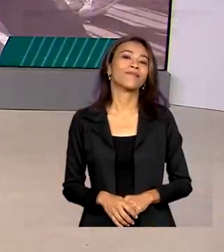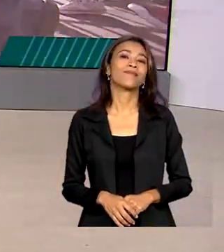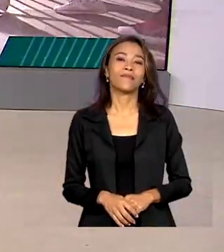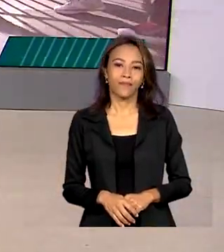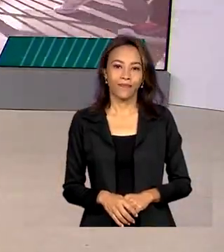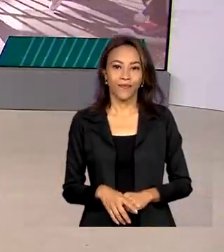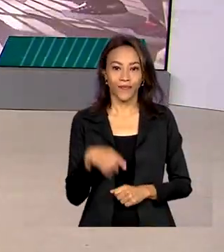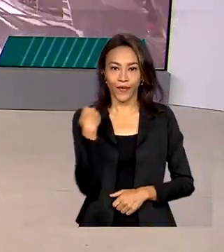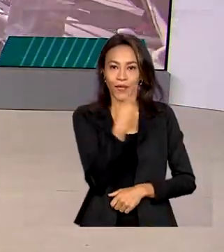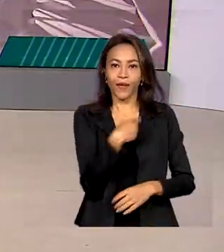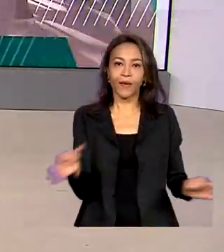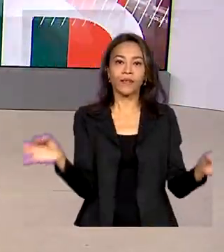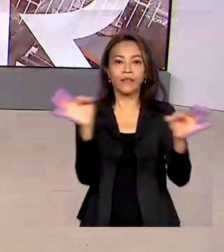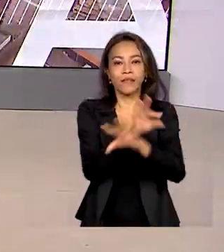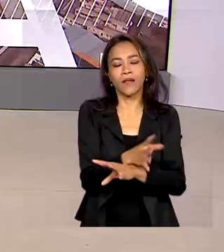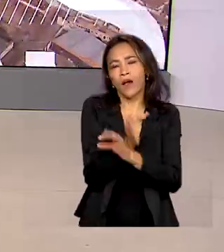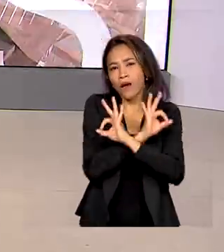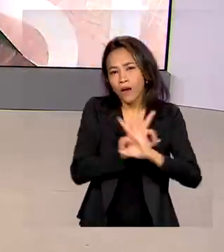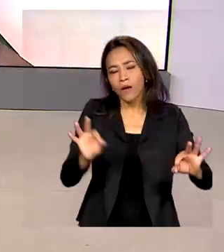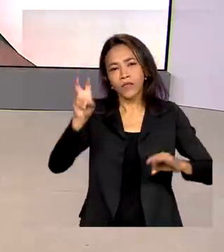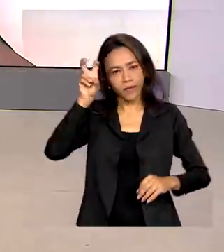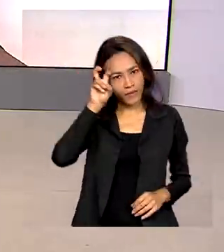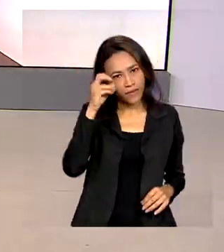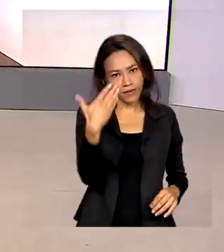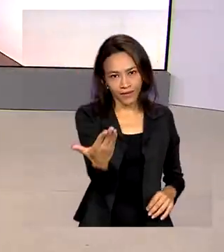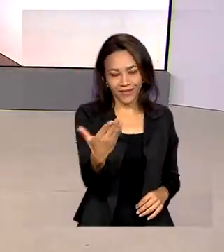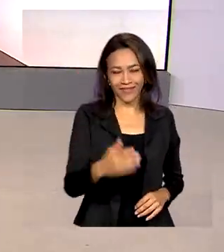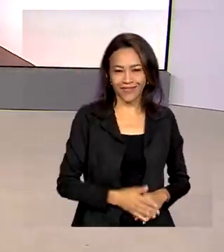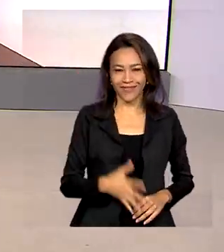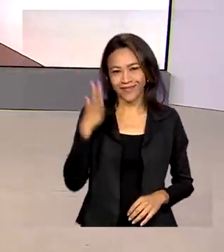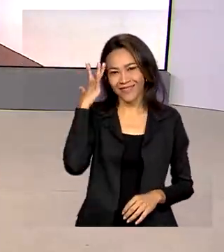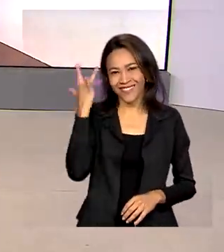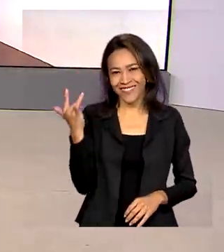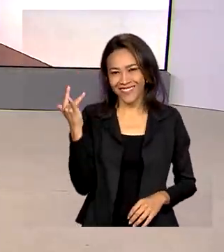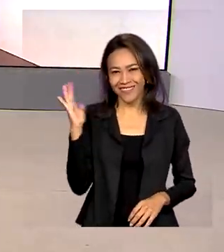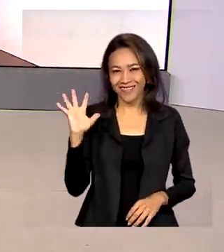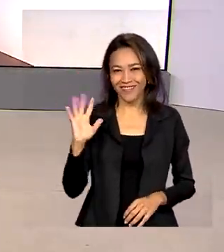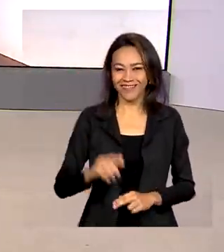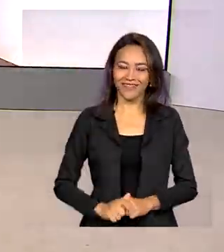E a gente fica por aqui. Uma ótima quinta-feira para você e até amanhã.